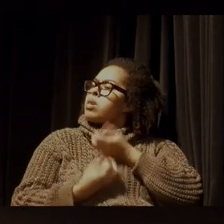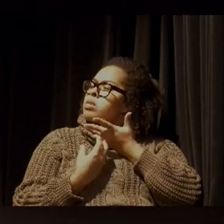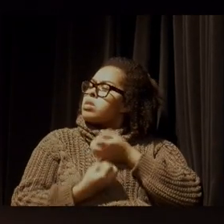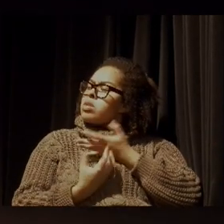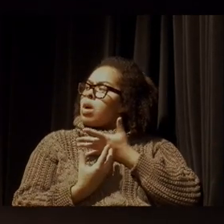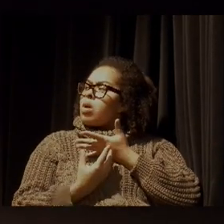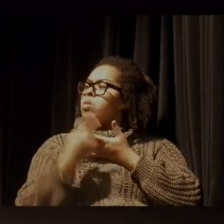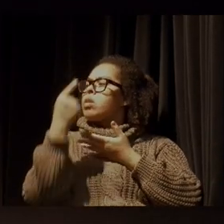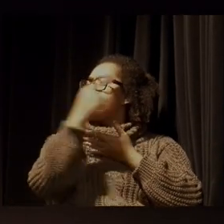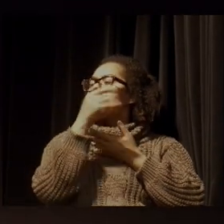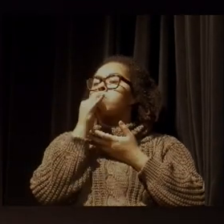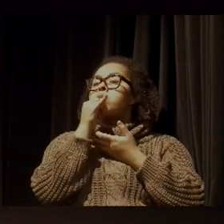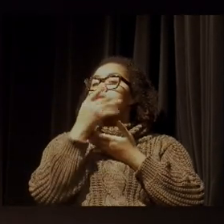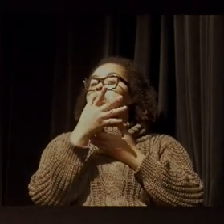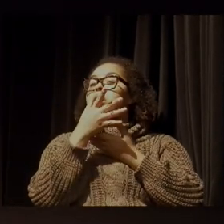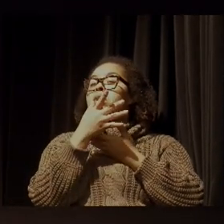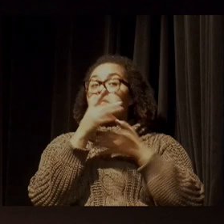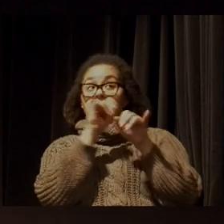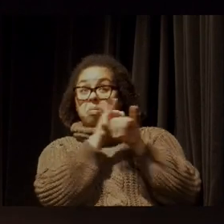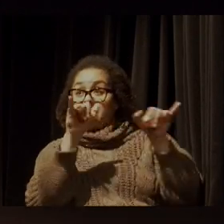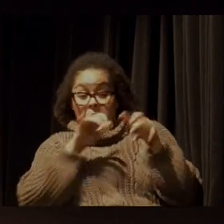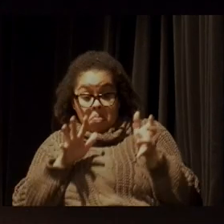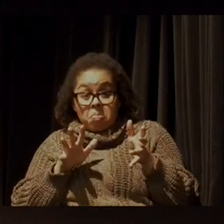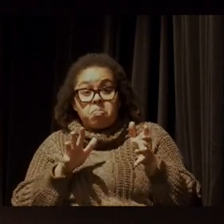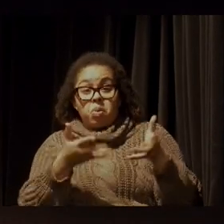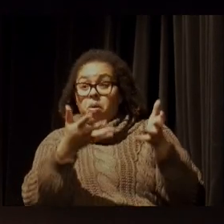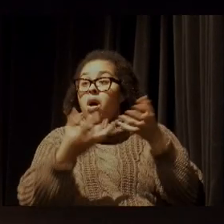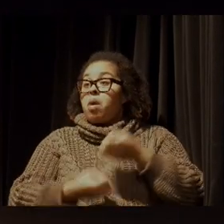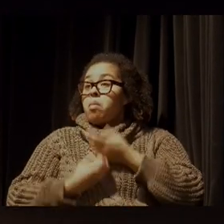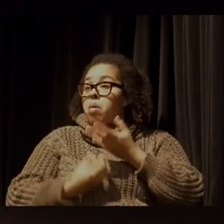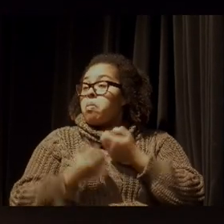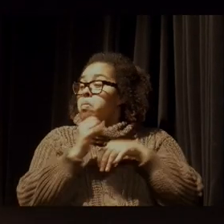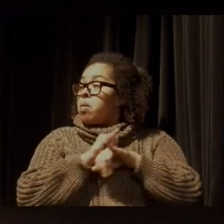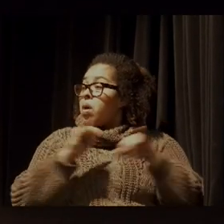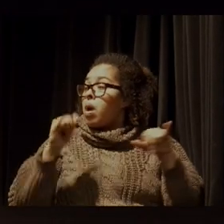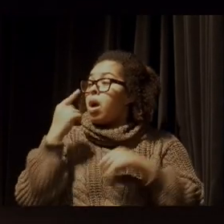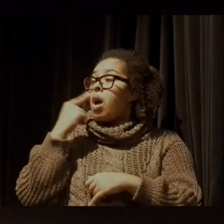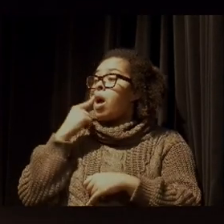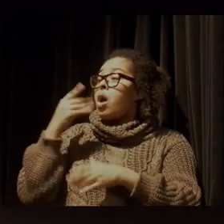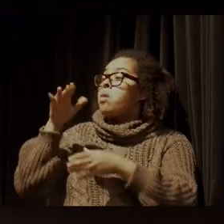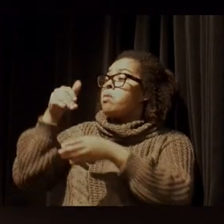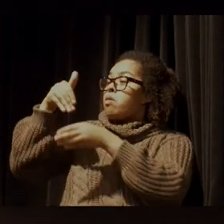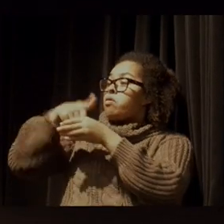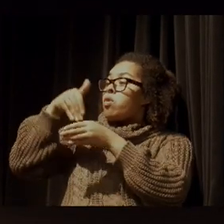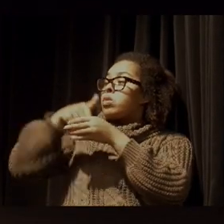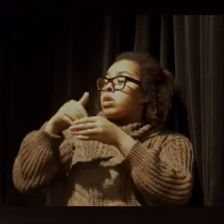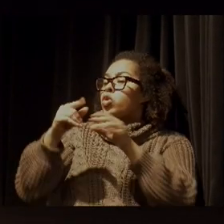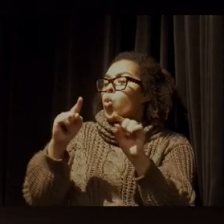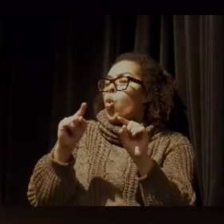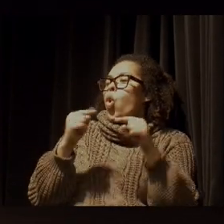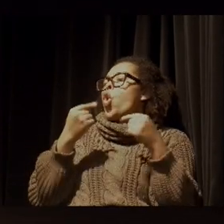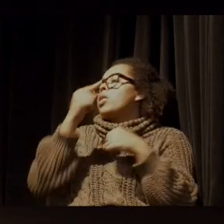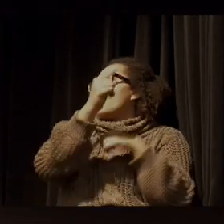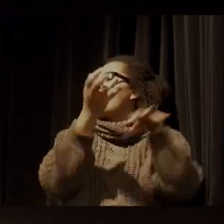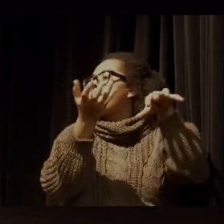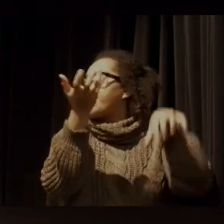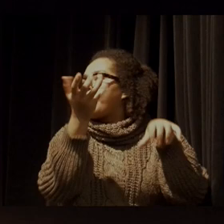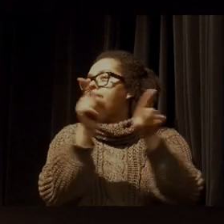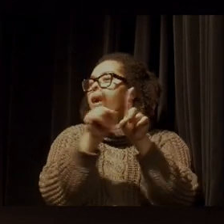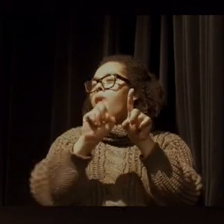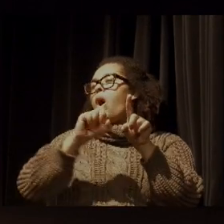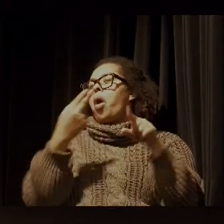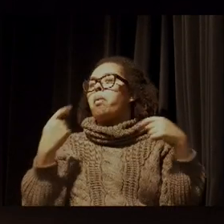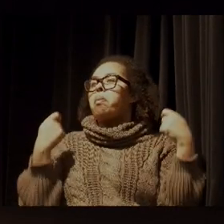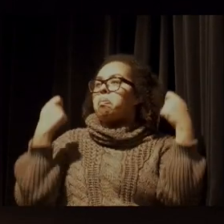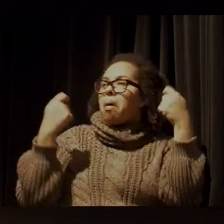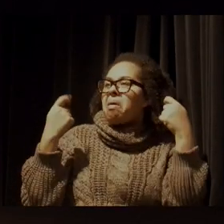lida contra a desinformação. Aqueles que estão votando contra a gente no Congresso, que estão fazendo campanha